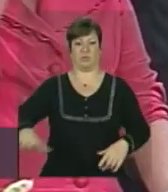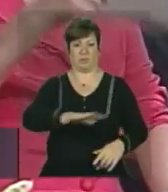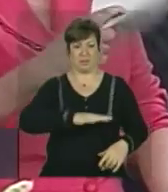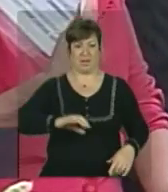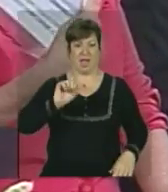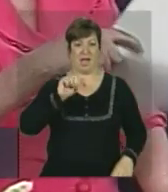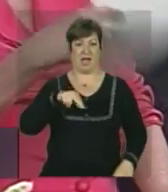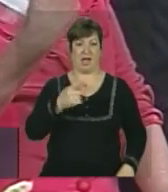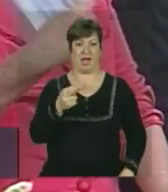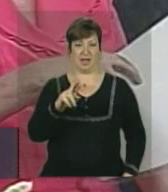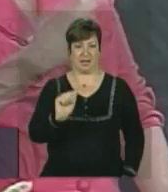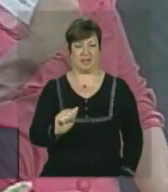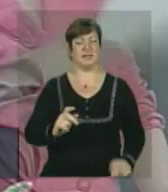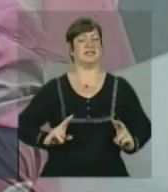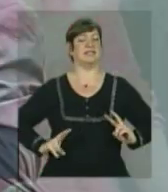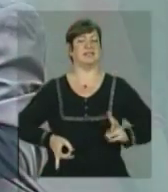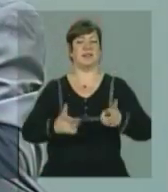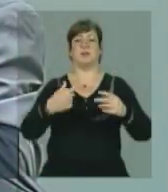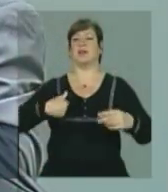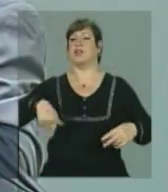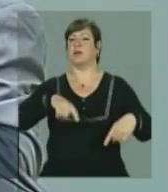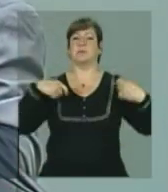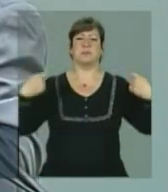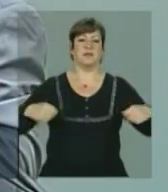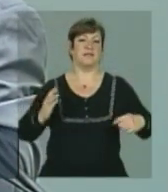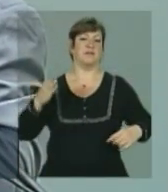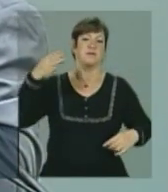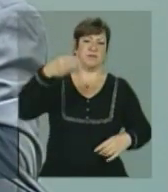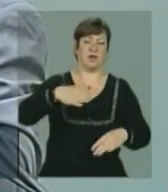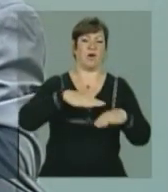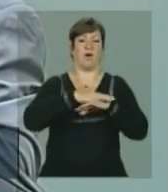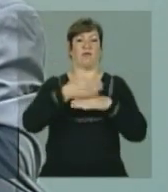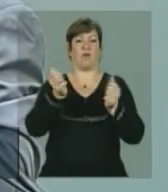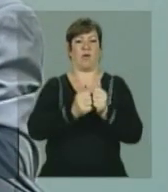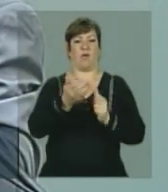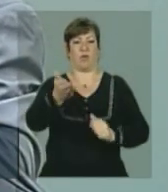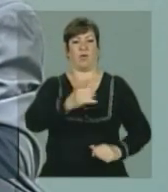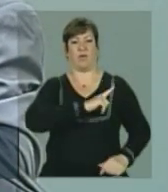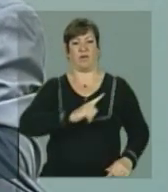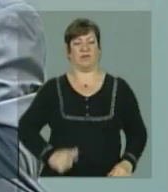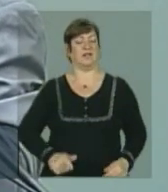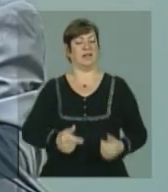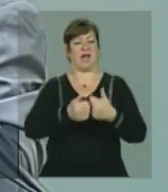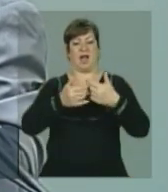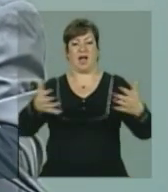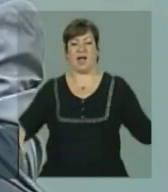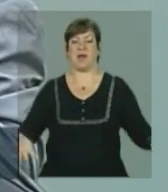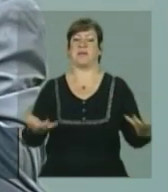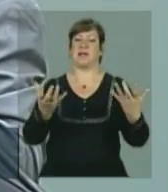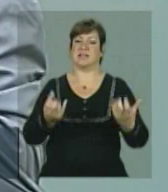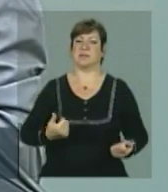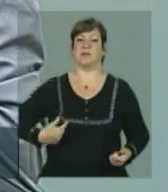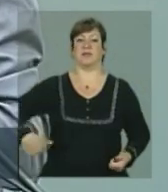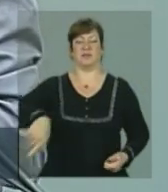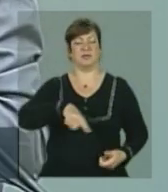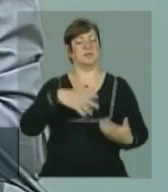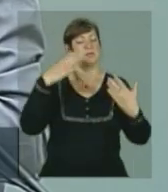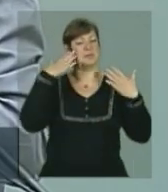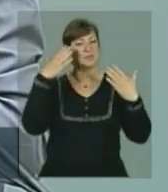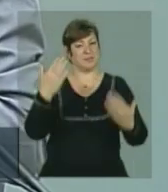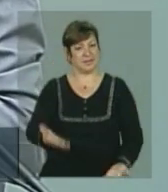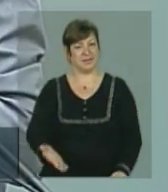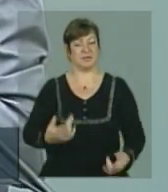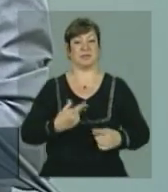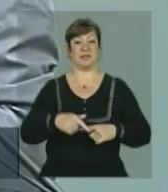nós precisamos, nós batemos na porta do senhor e essas portas se abriram. E as coisas, graças a Deus, estão acontecendo em